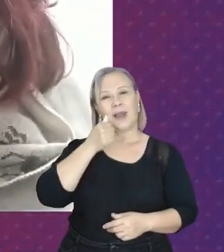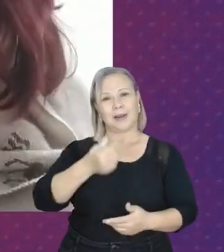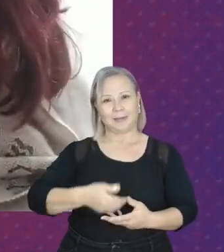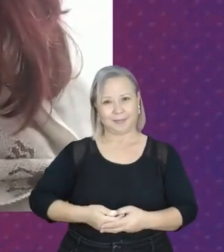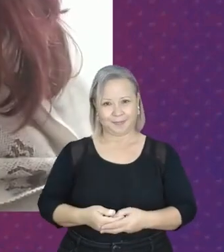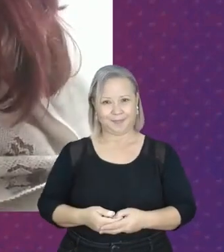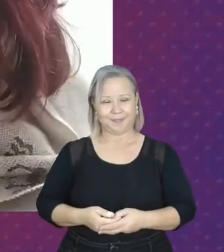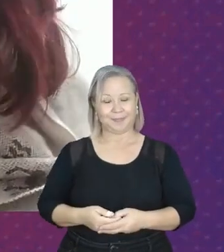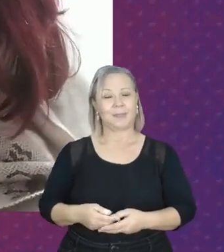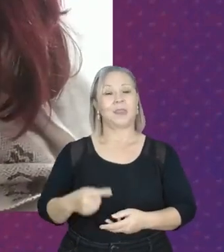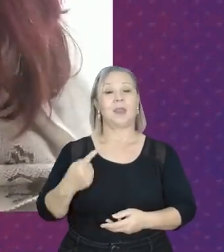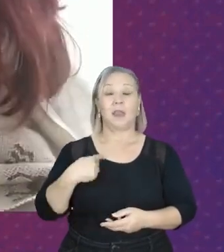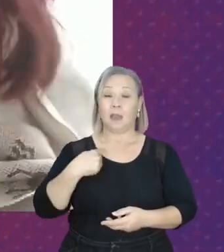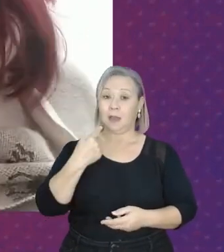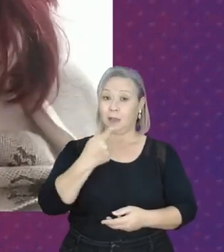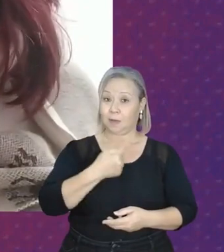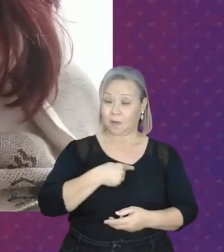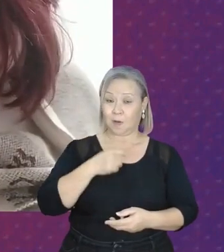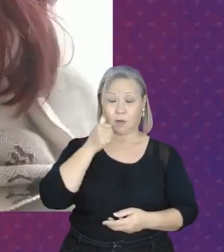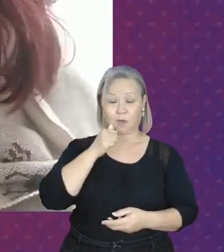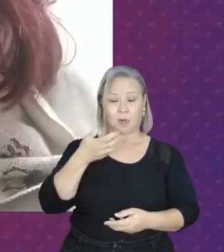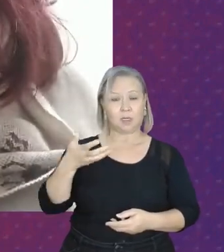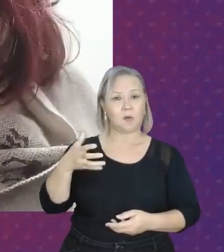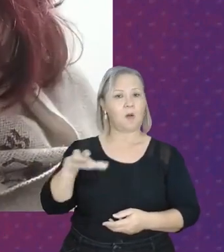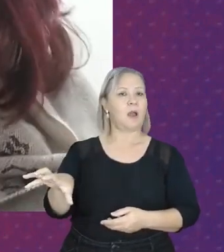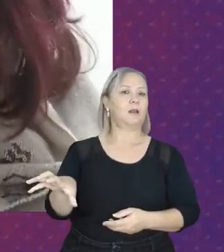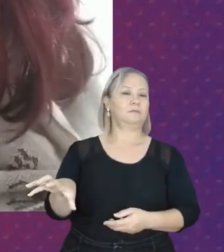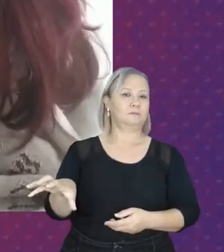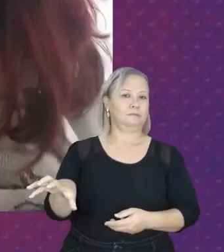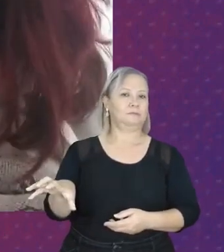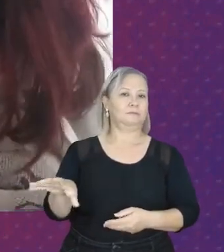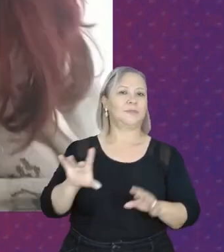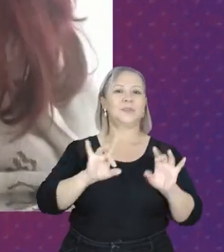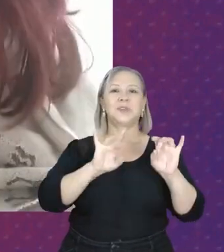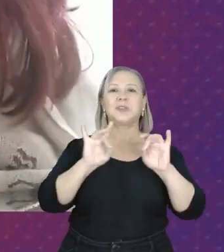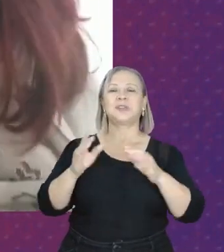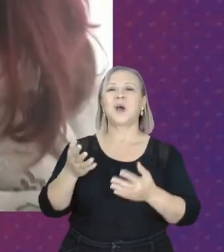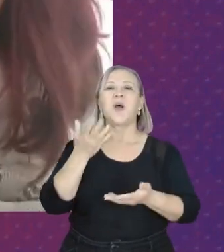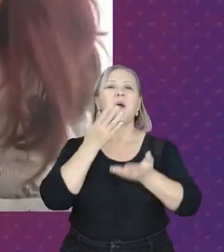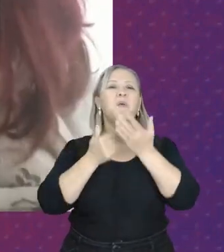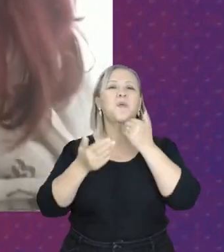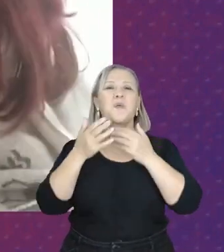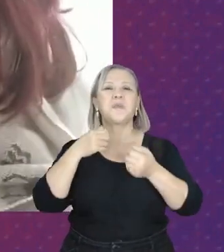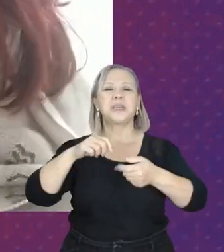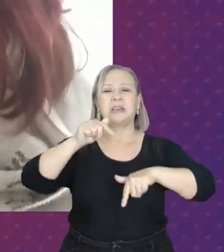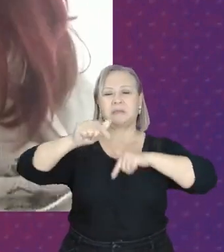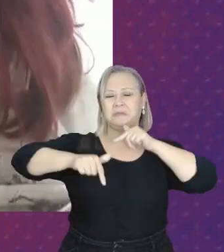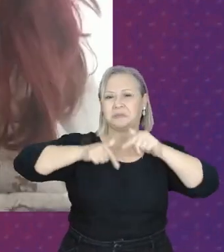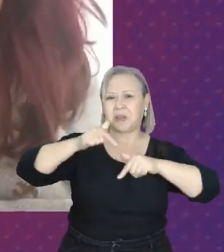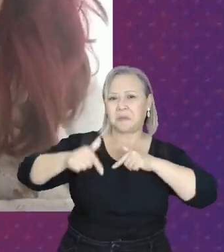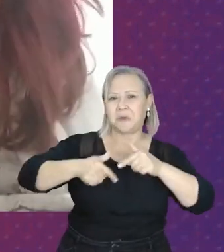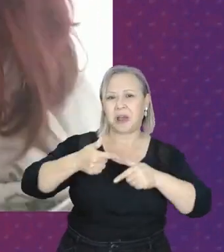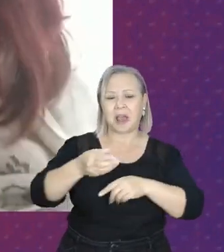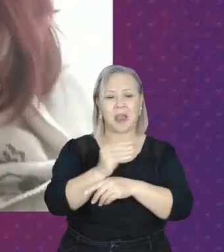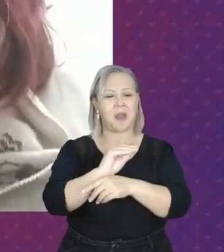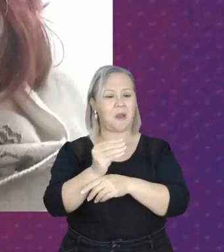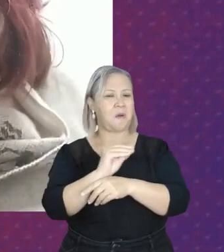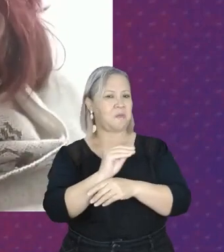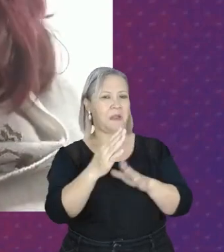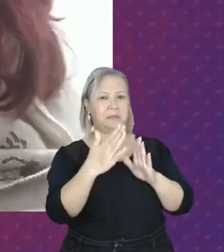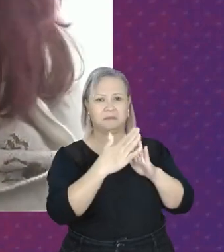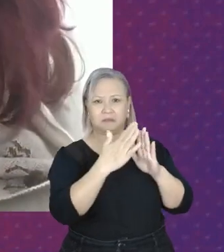Nós, mulheres, não queremos só comida, labuta e cuidar de casa.